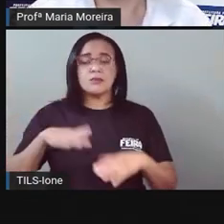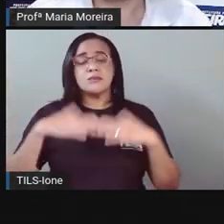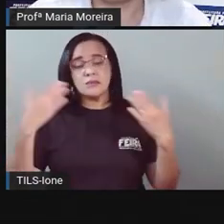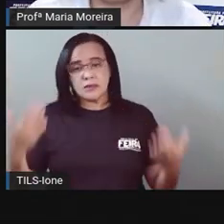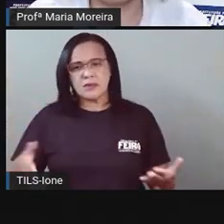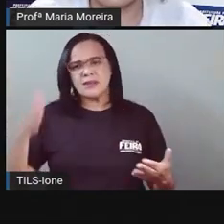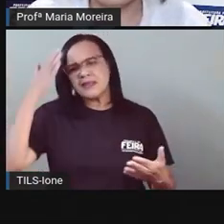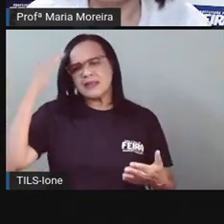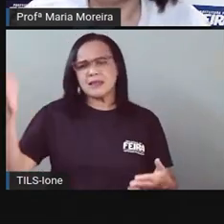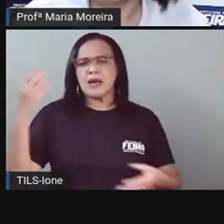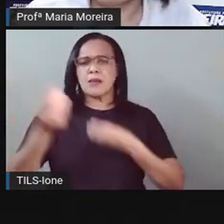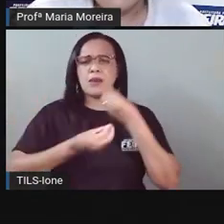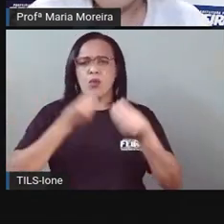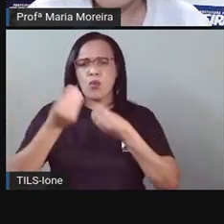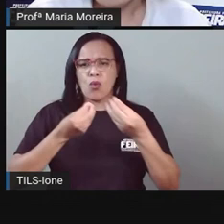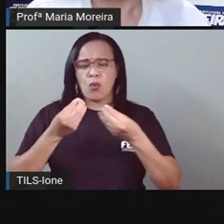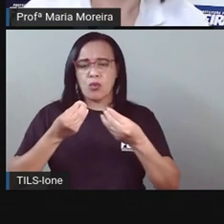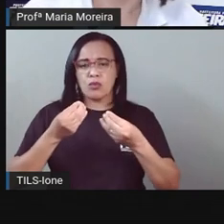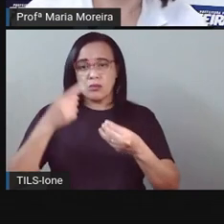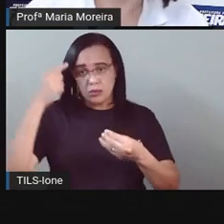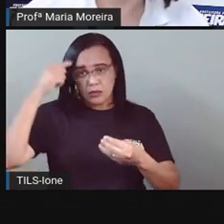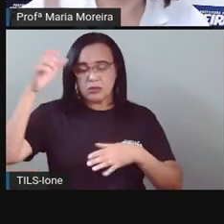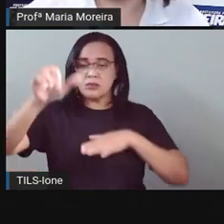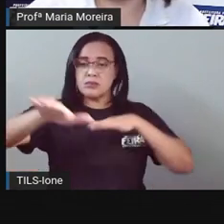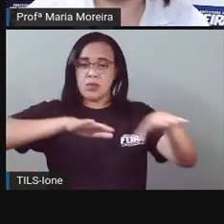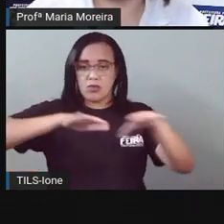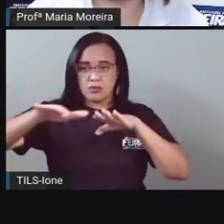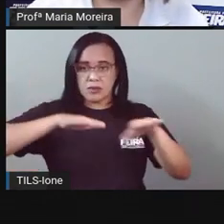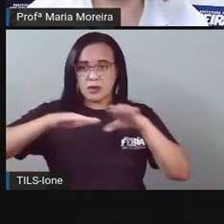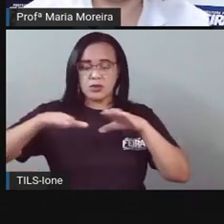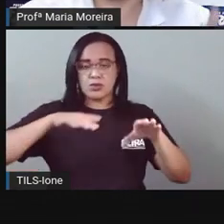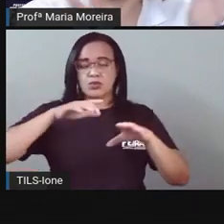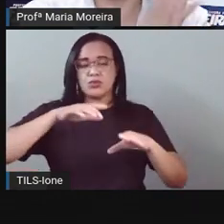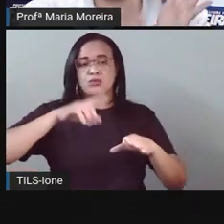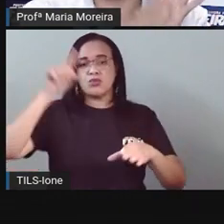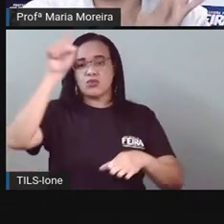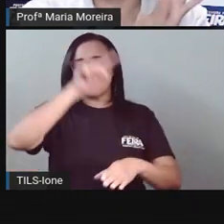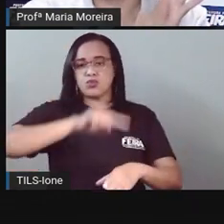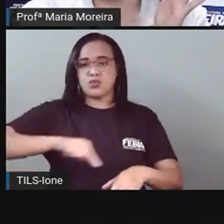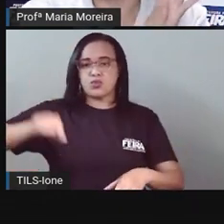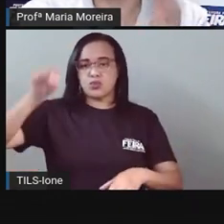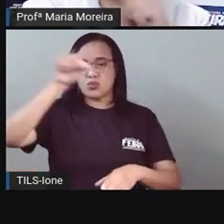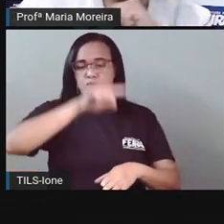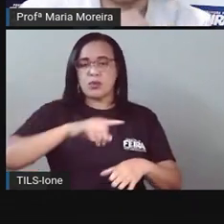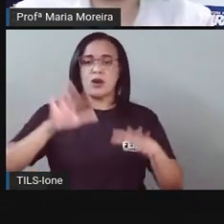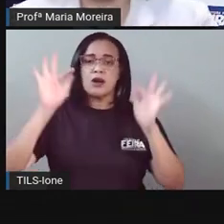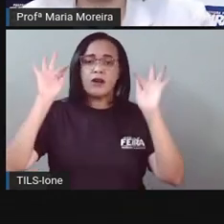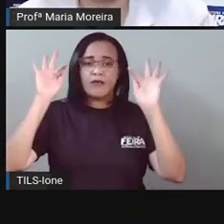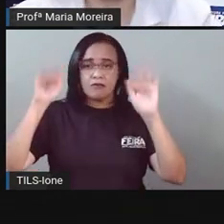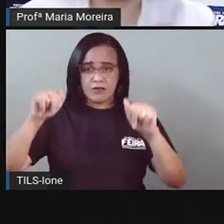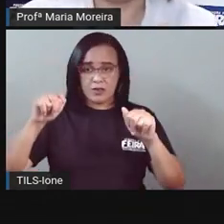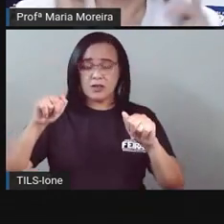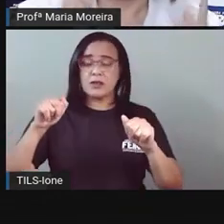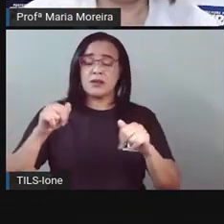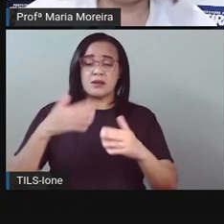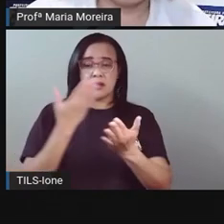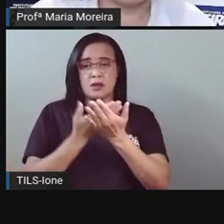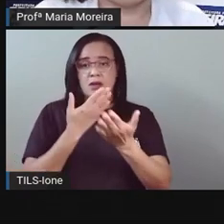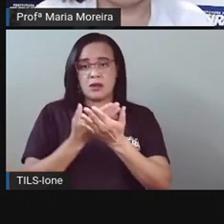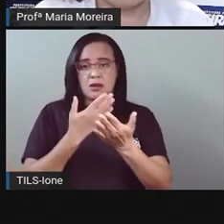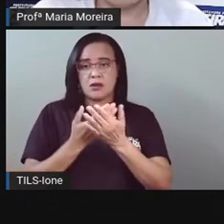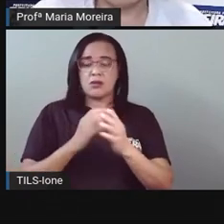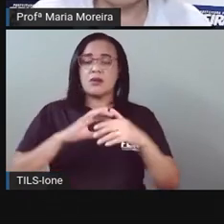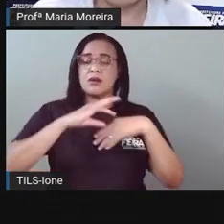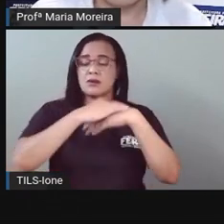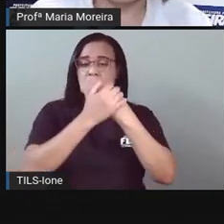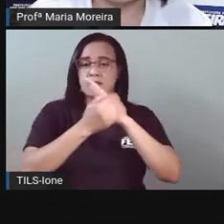rotação Então Finalzinho da nossa aula Lava uma mão Lava outra Usem álcool